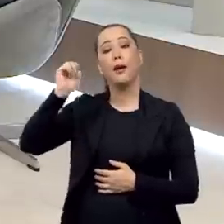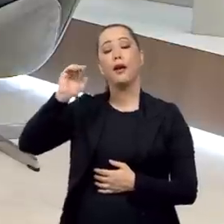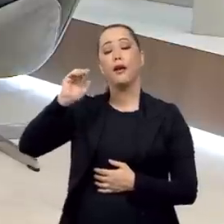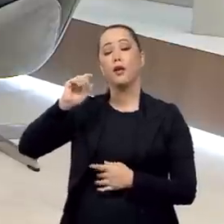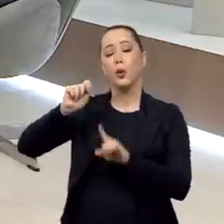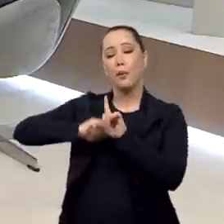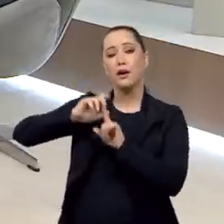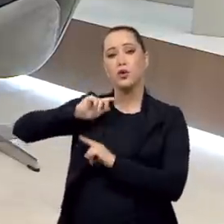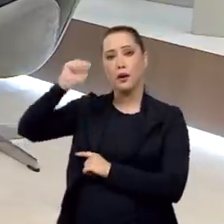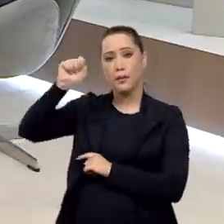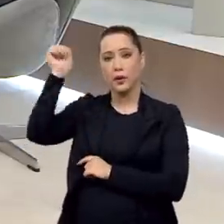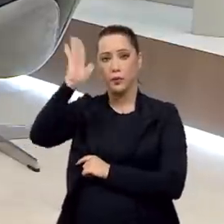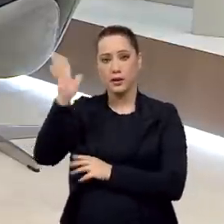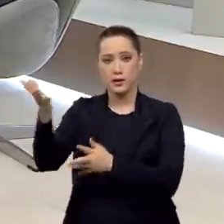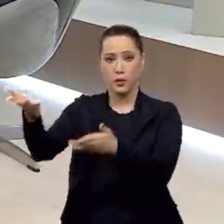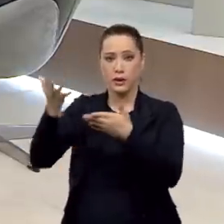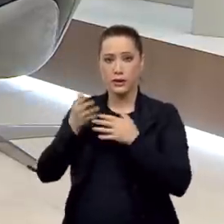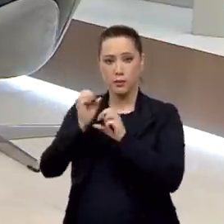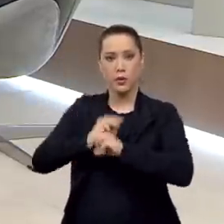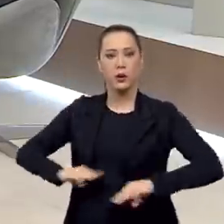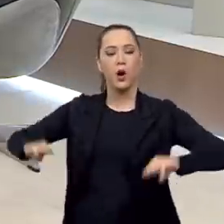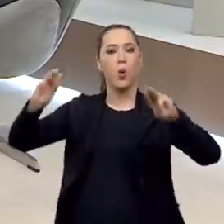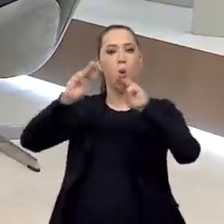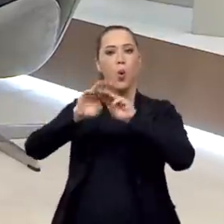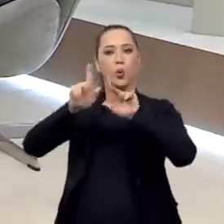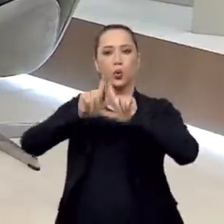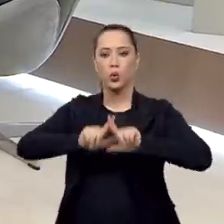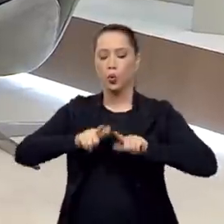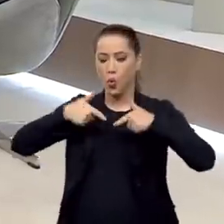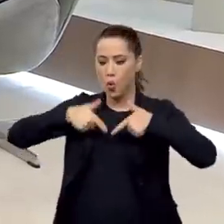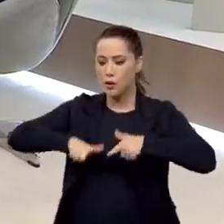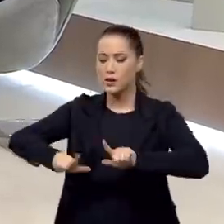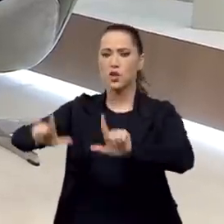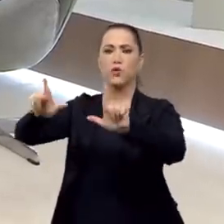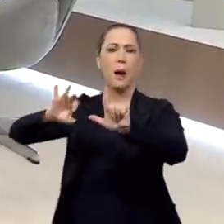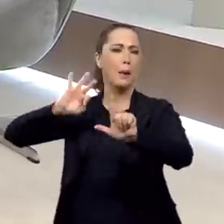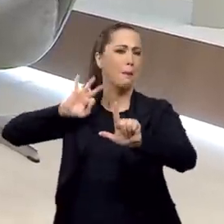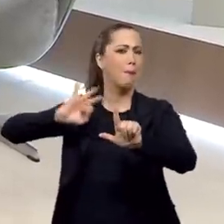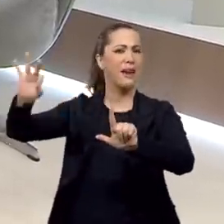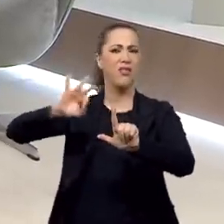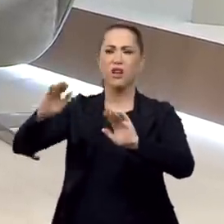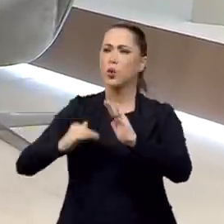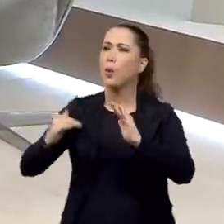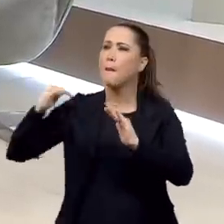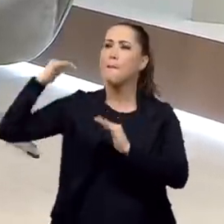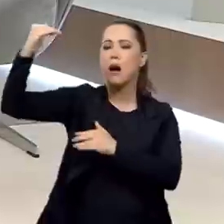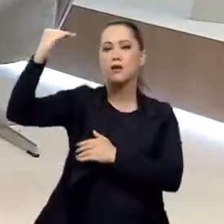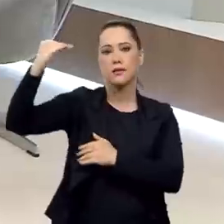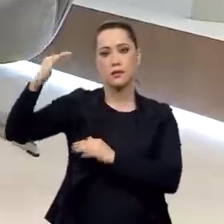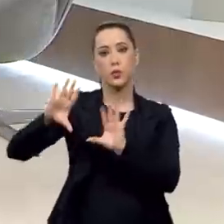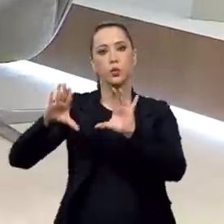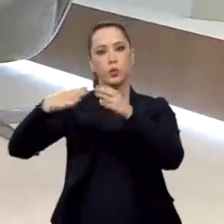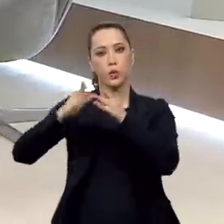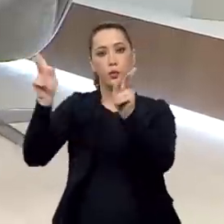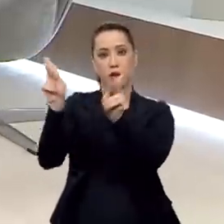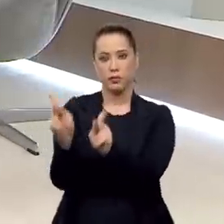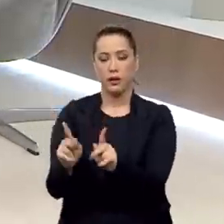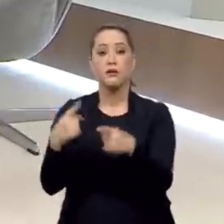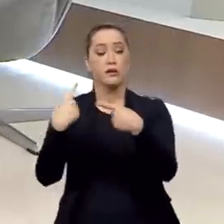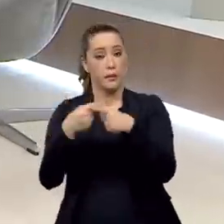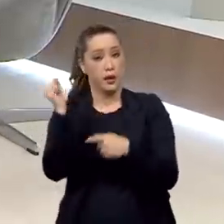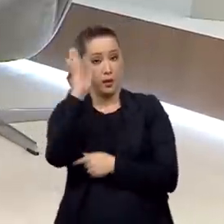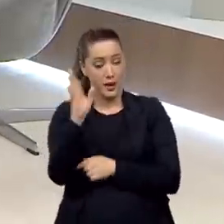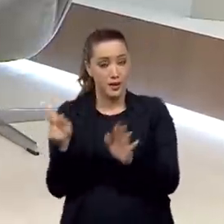mais alta certificação de uma tropa militar para missões de paz. Isso se deve, claro, a várias missões, o